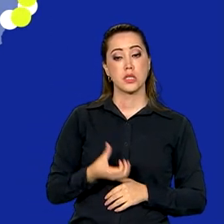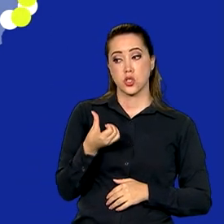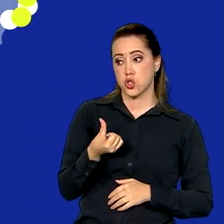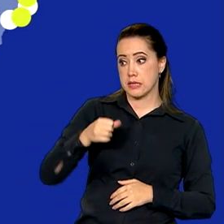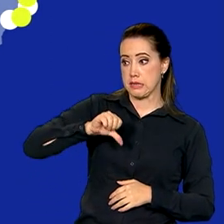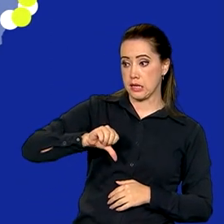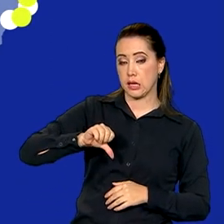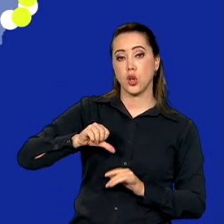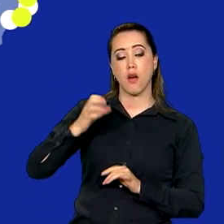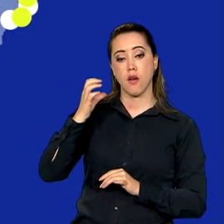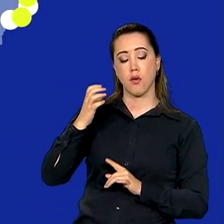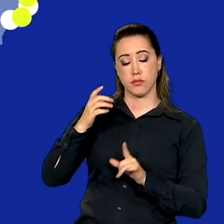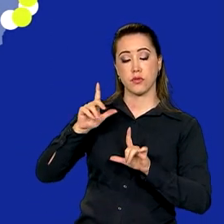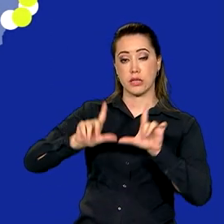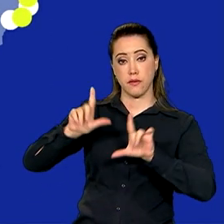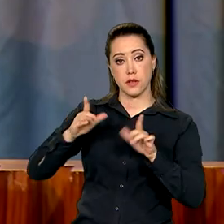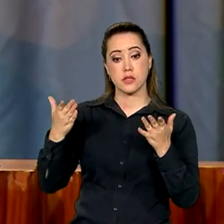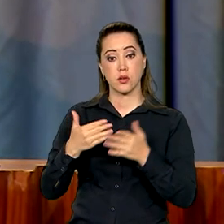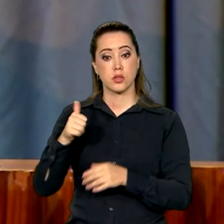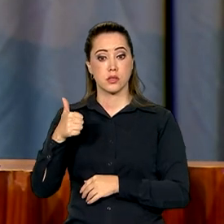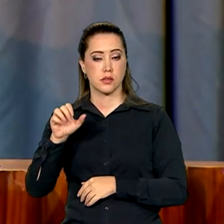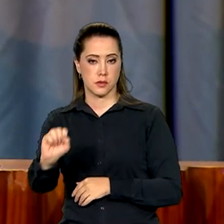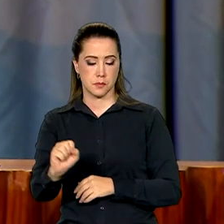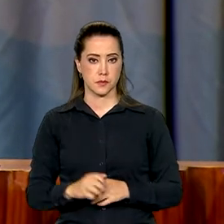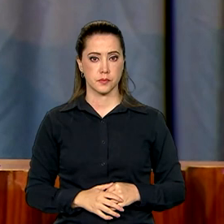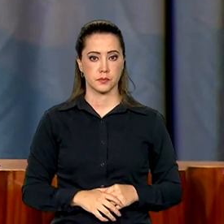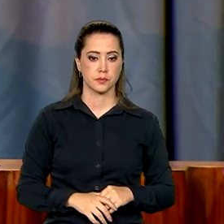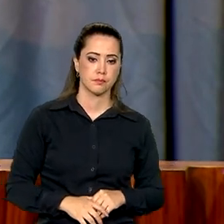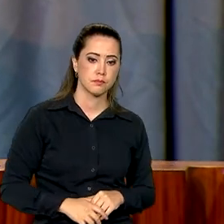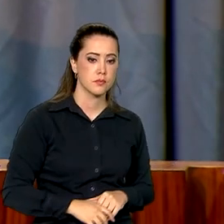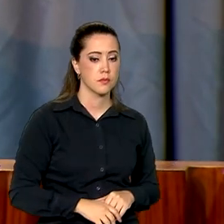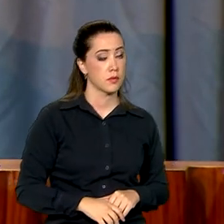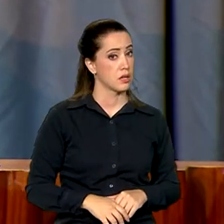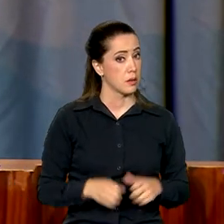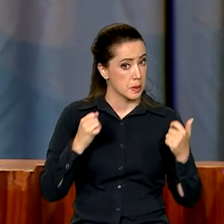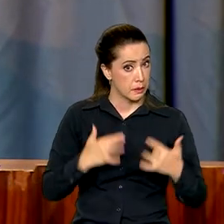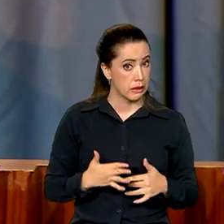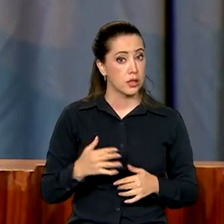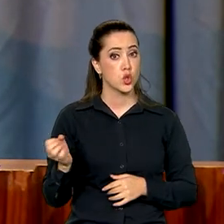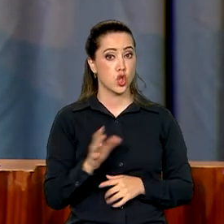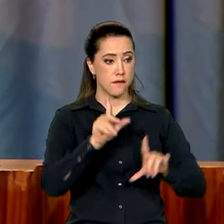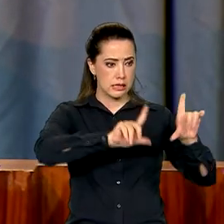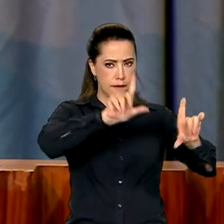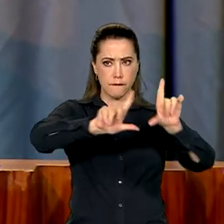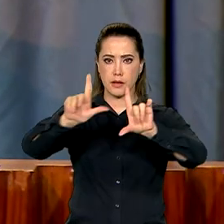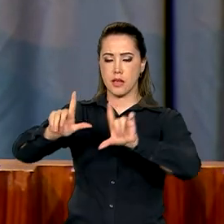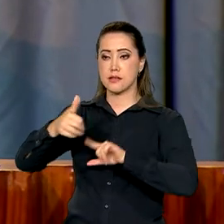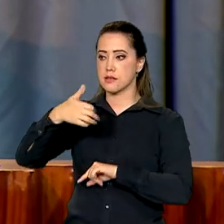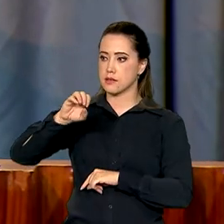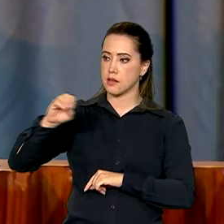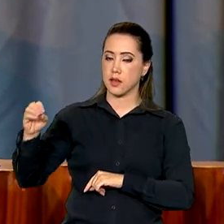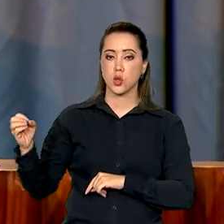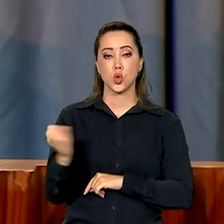para 118 emissoras de TV. Nós estamos falando aqui de 100 novas emissoras que passam a fazer parte